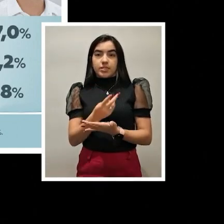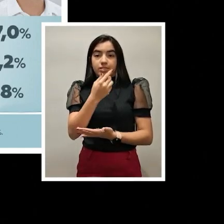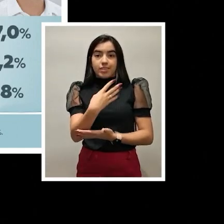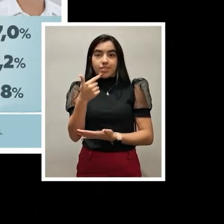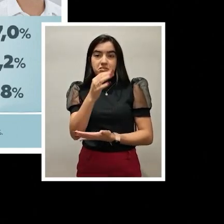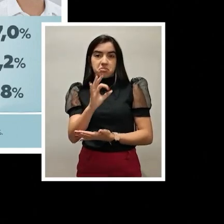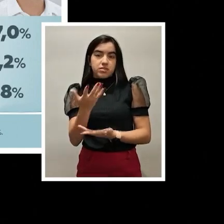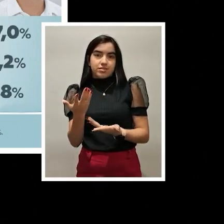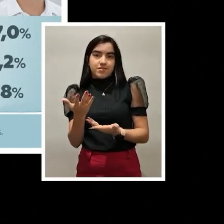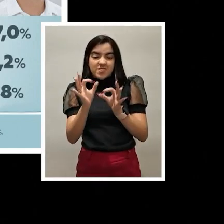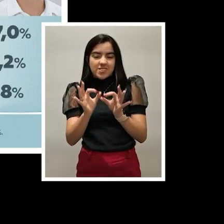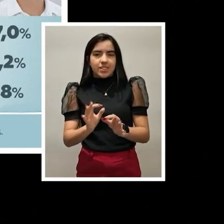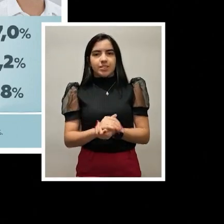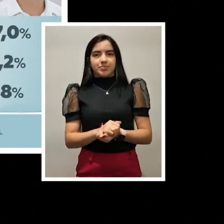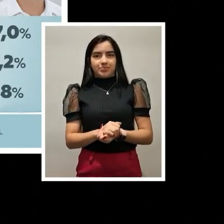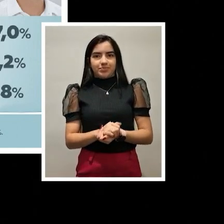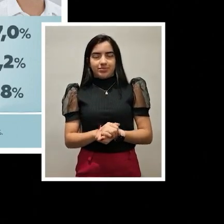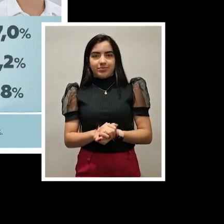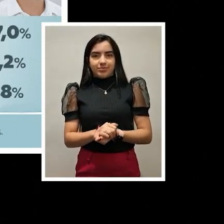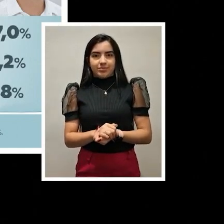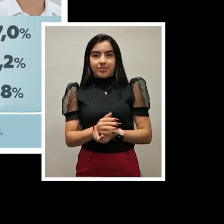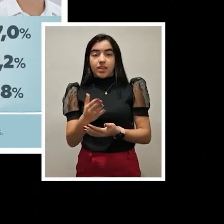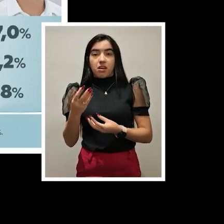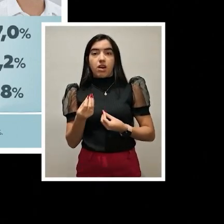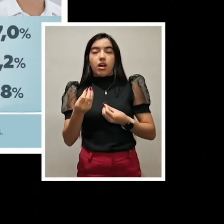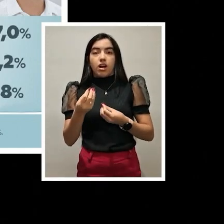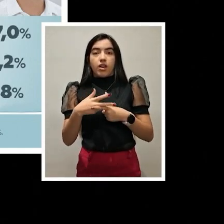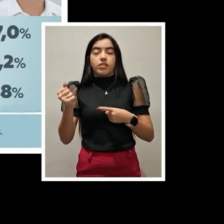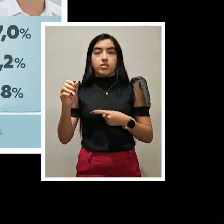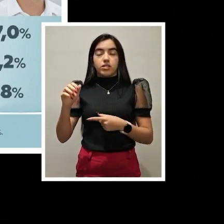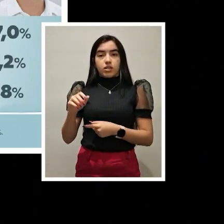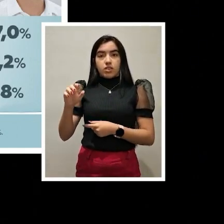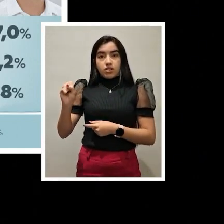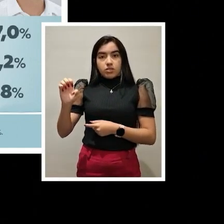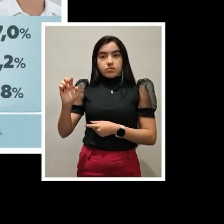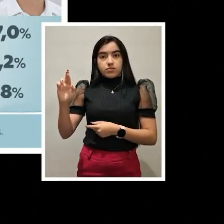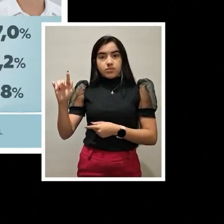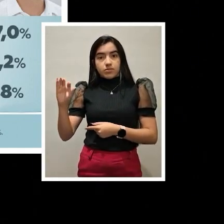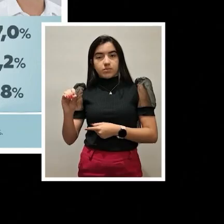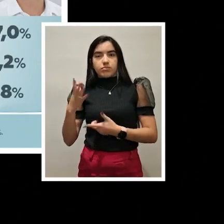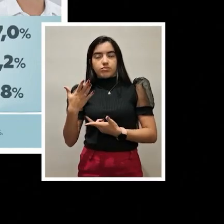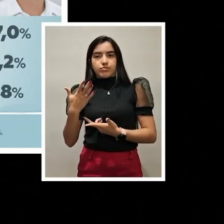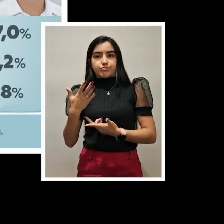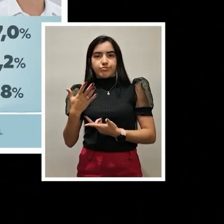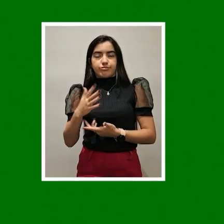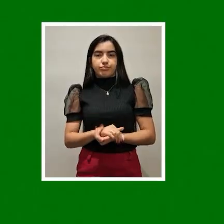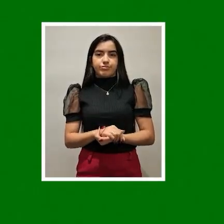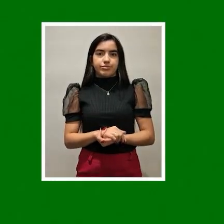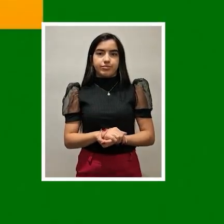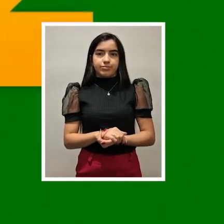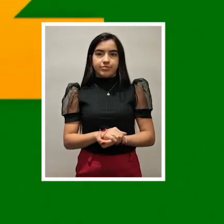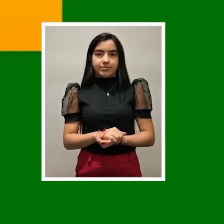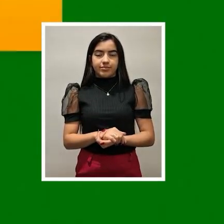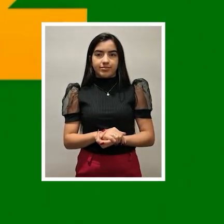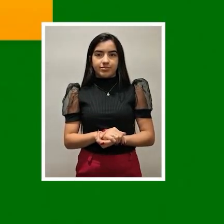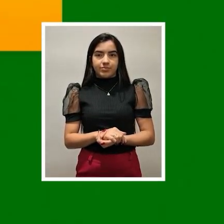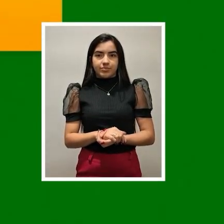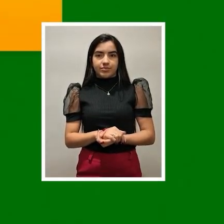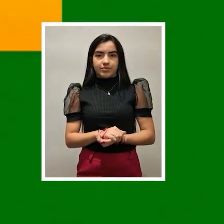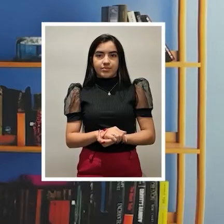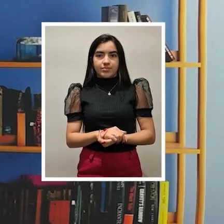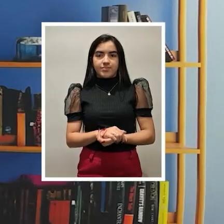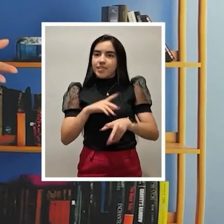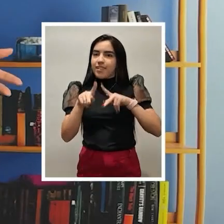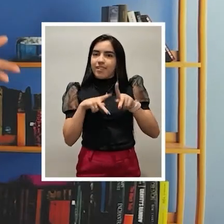42%. Cravaram isso. Eles deram a vitória do Sérgio Moura no Paraná para o Senado. Em cima. É o Fred 22!